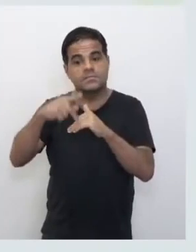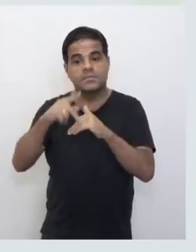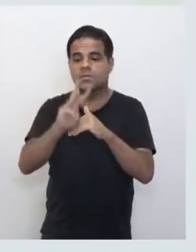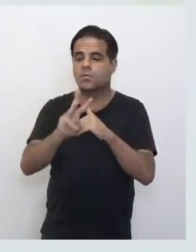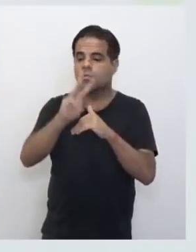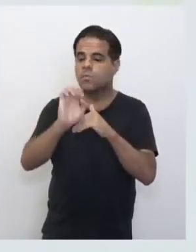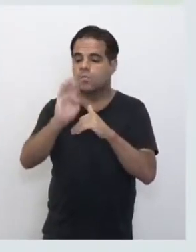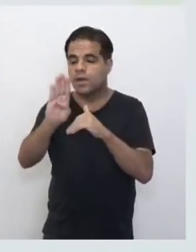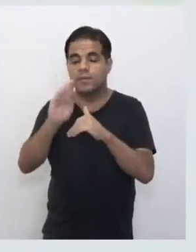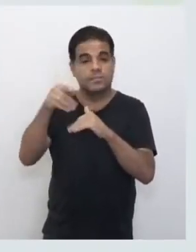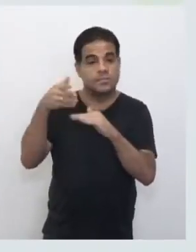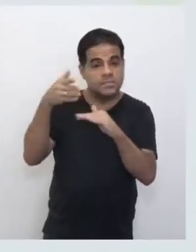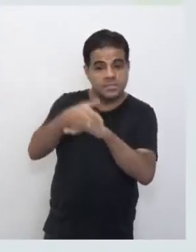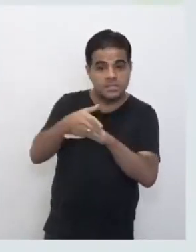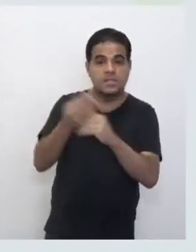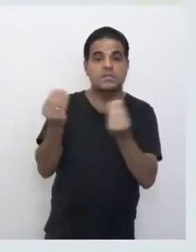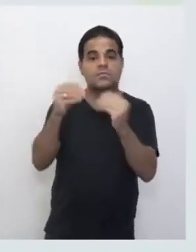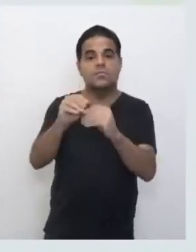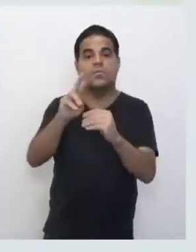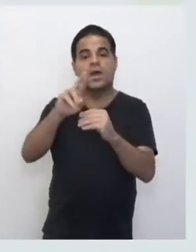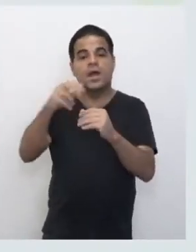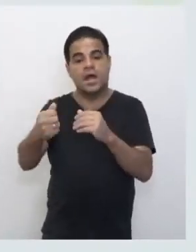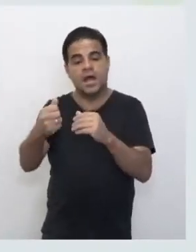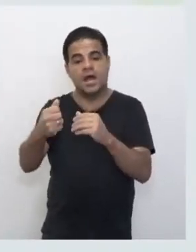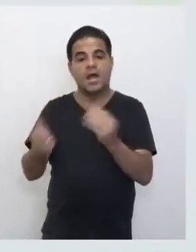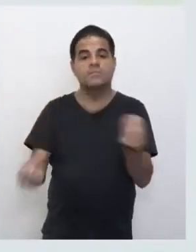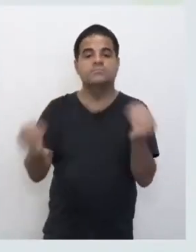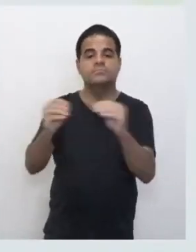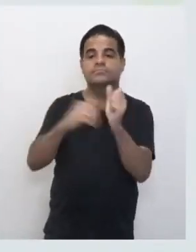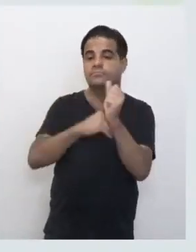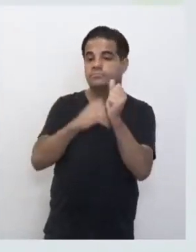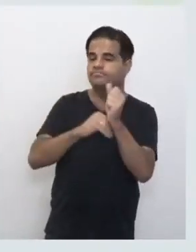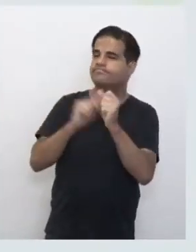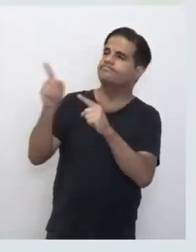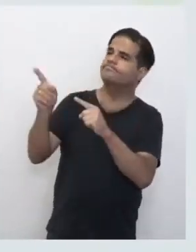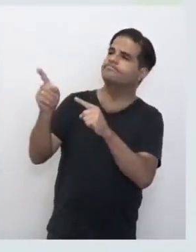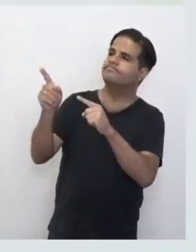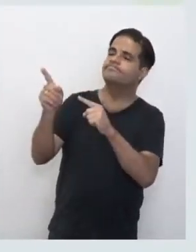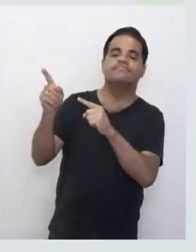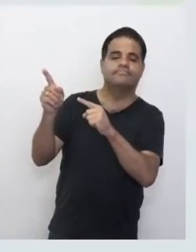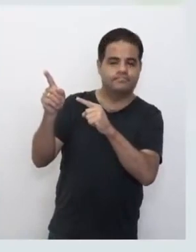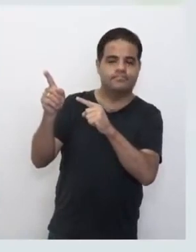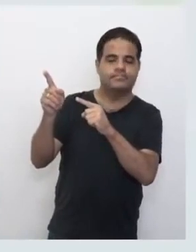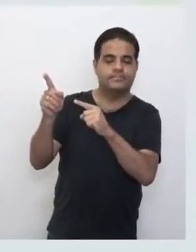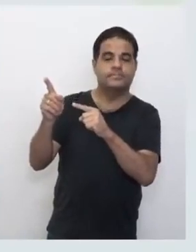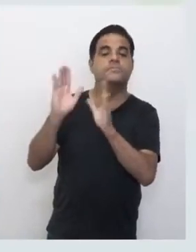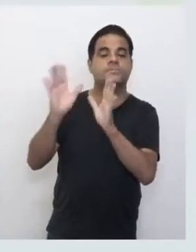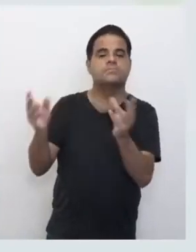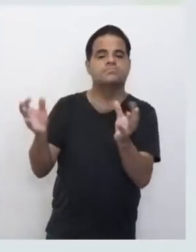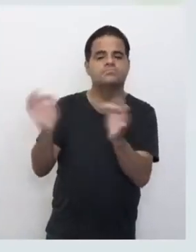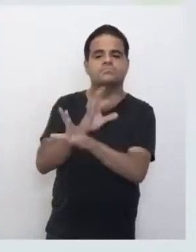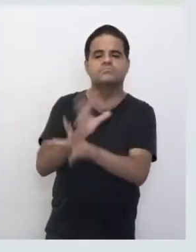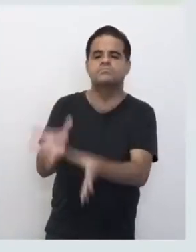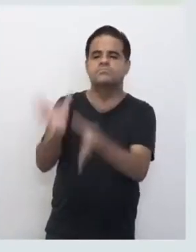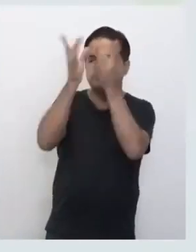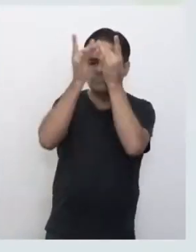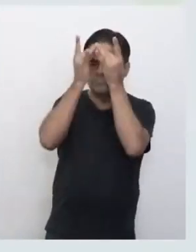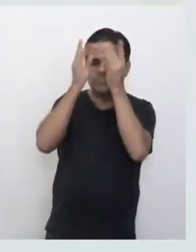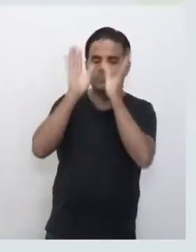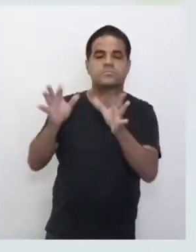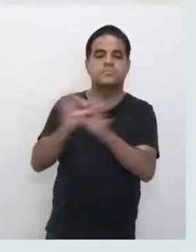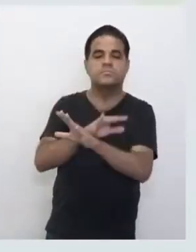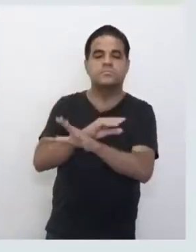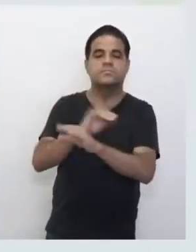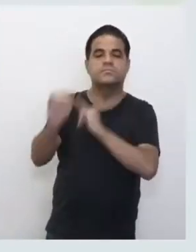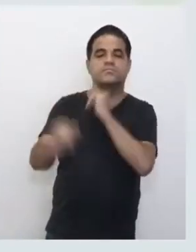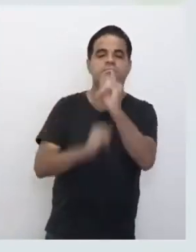quando vocês forem entrar lá, vocês vão colocar o RA de vocês, mas a senha é essa daqui. Então, já fica aí para vocês. Bem claro, aparece aqui